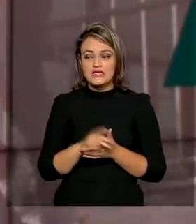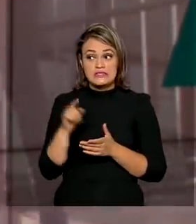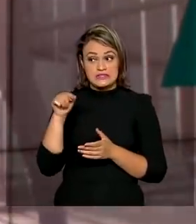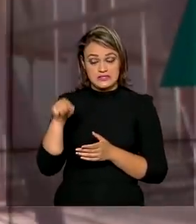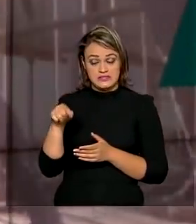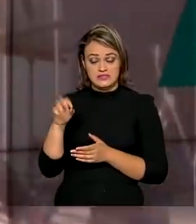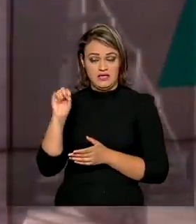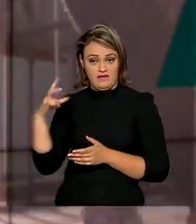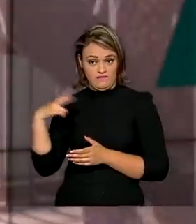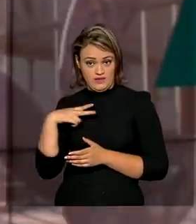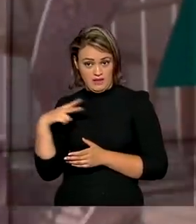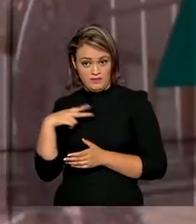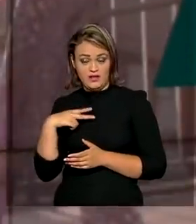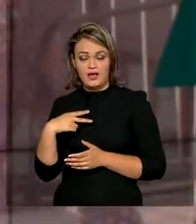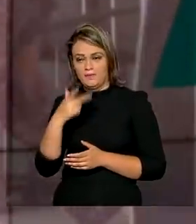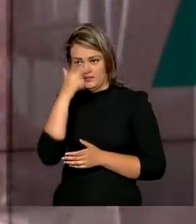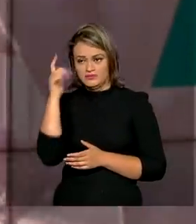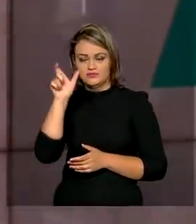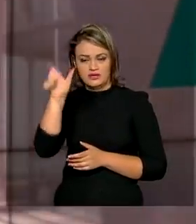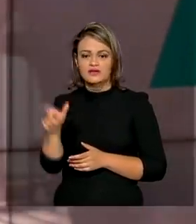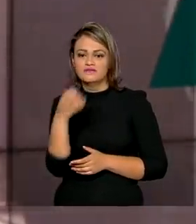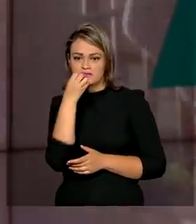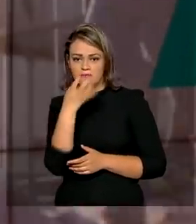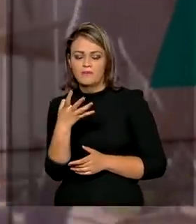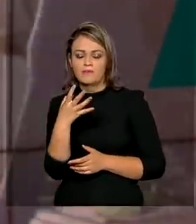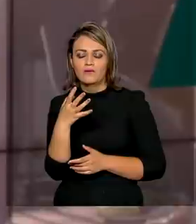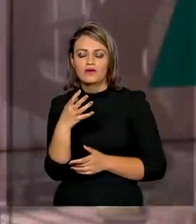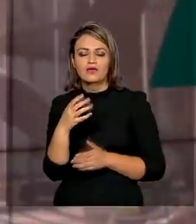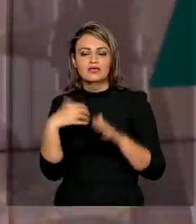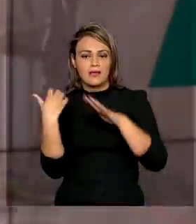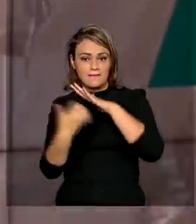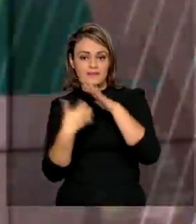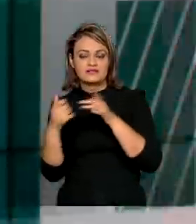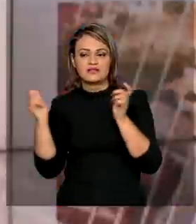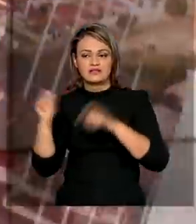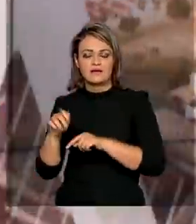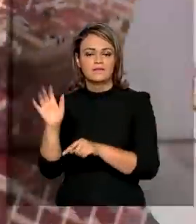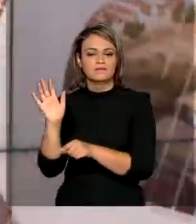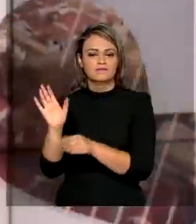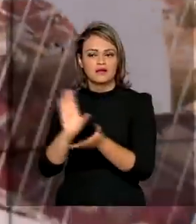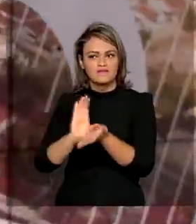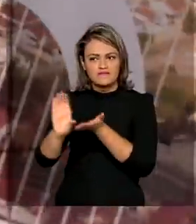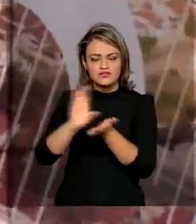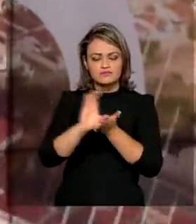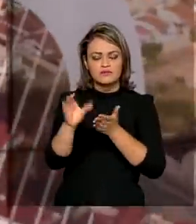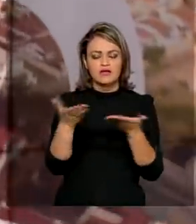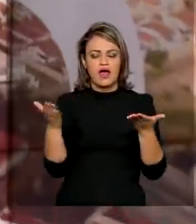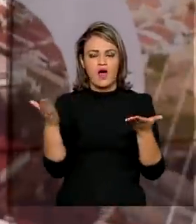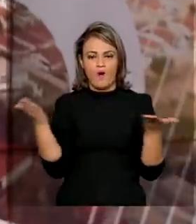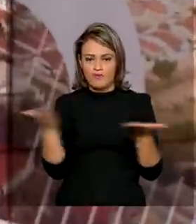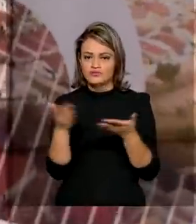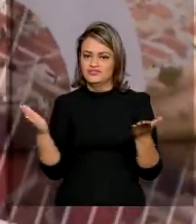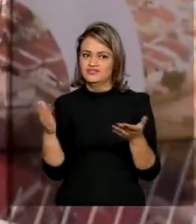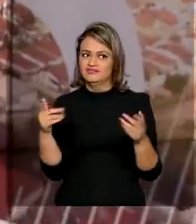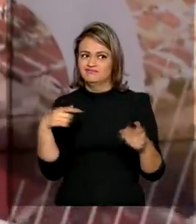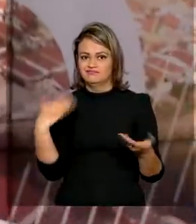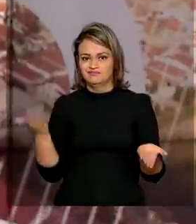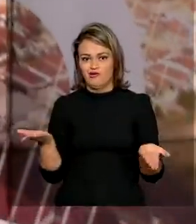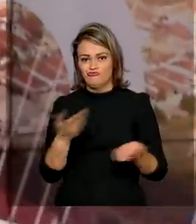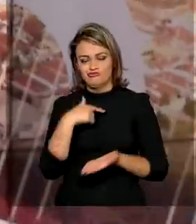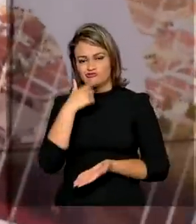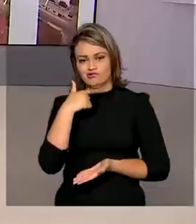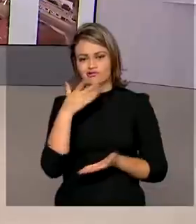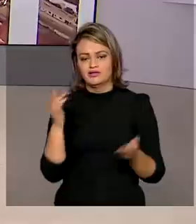da empresa, o consumidor será beneficiado e a Eletrobras vai poder fazer os investimentos que hoje não tem capacidade de fazer.